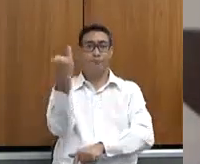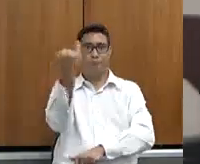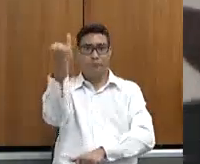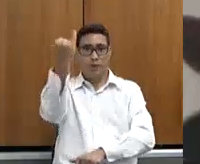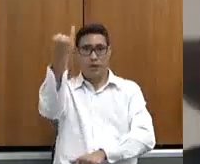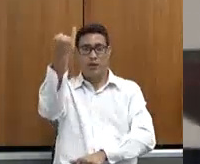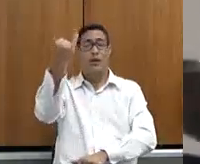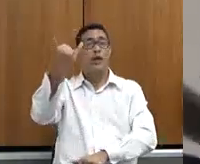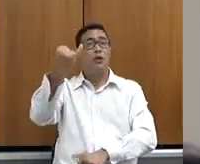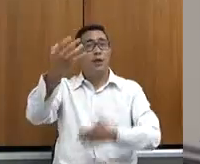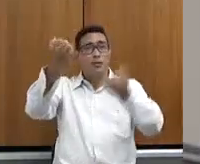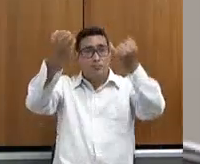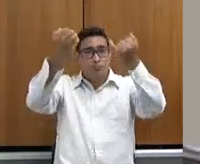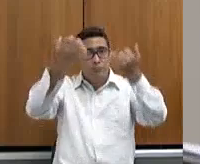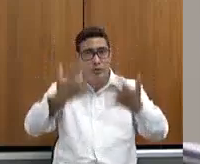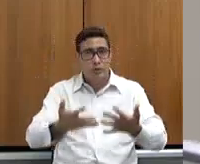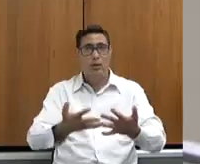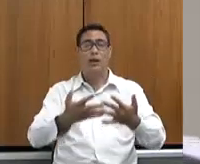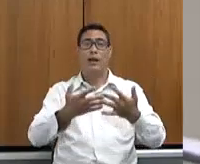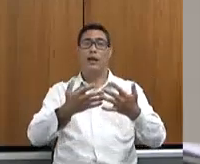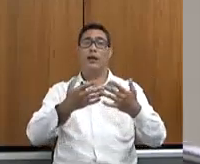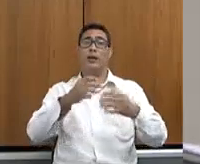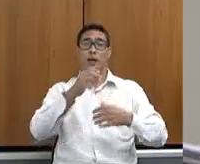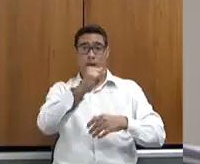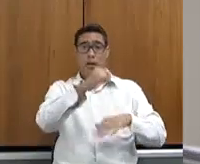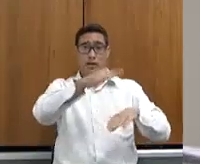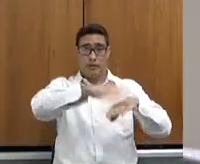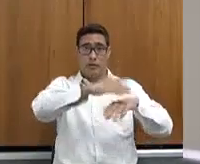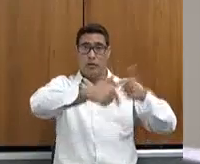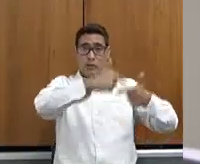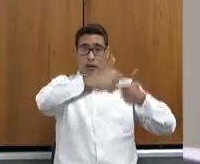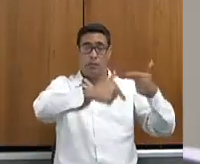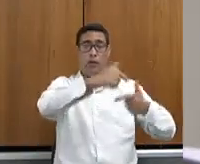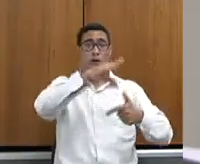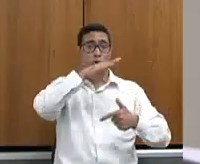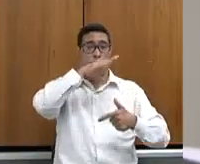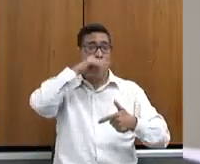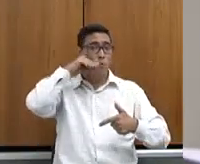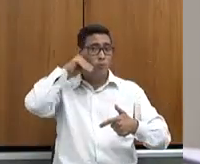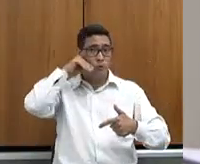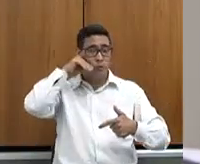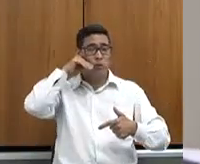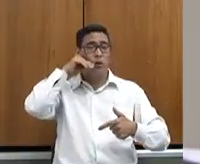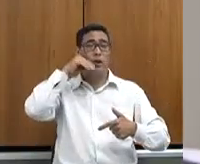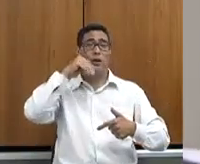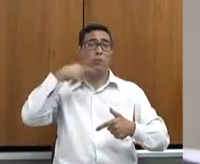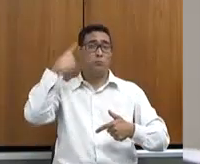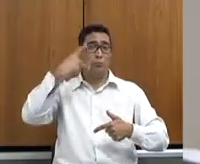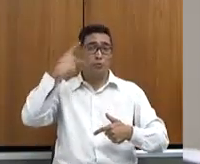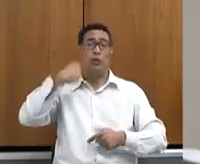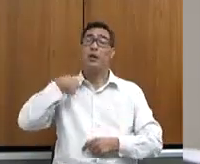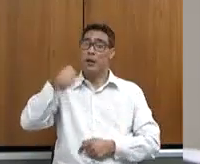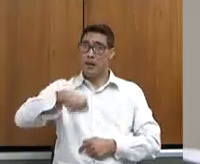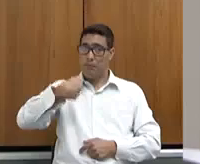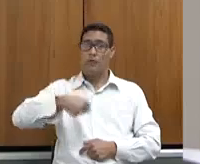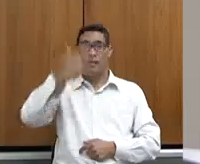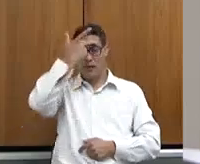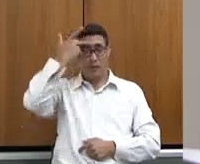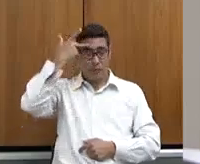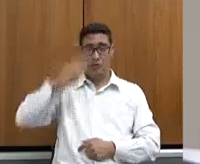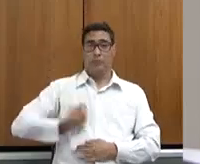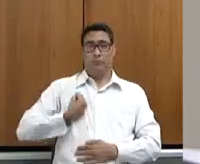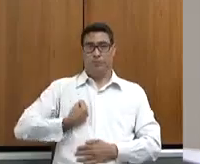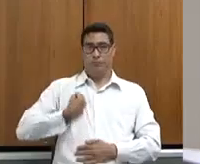reforçar, não existe prestação de serviço público sem o servidor, o trabalhador valorizado, com uma política de